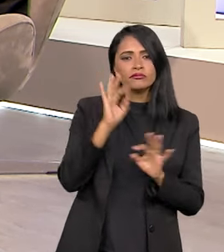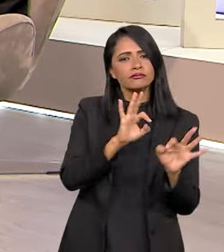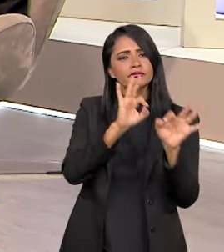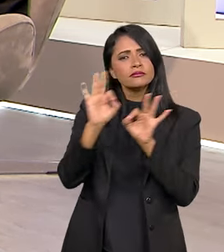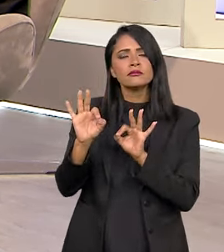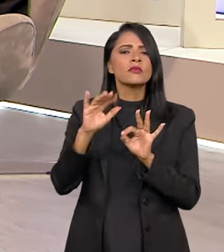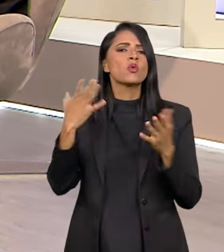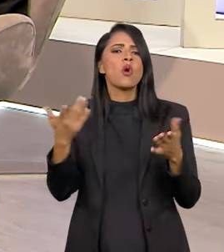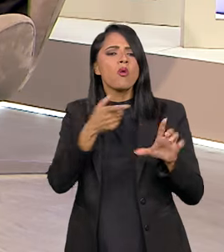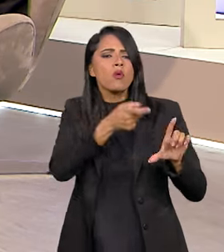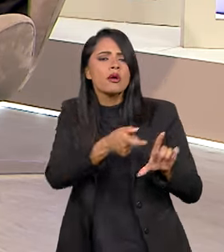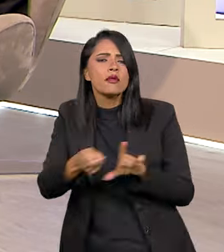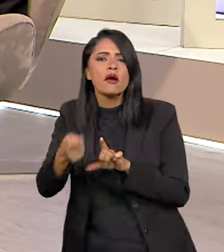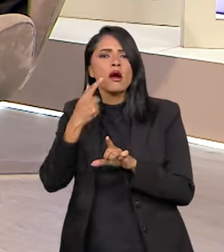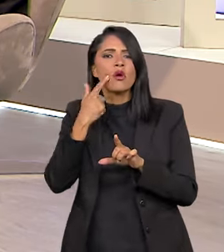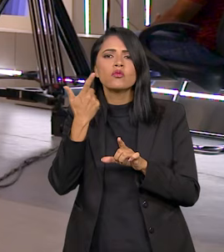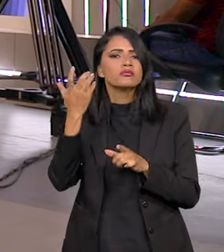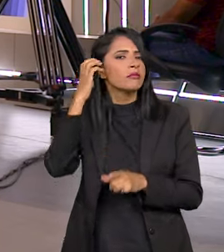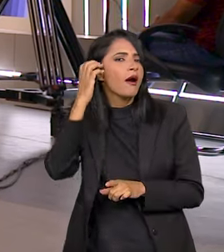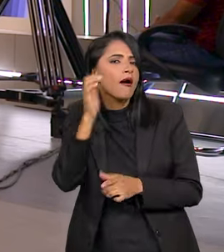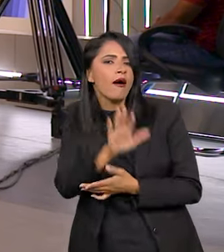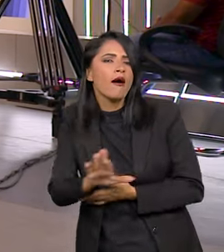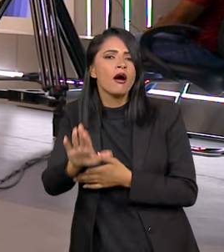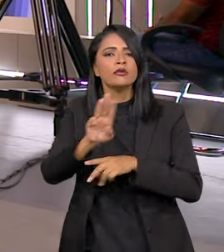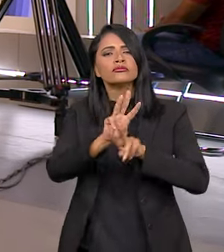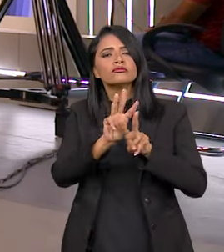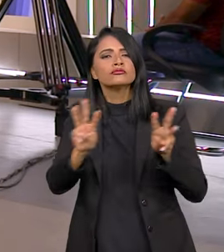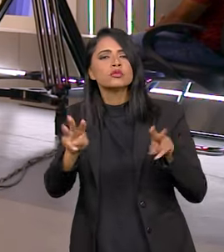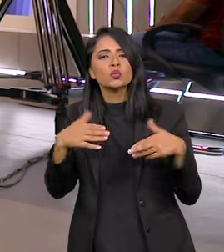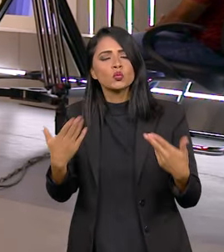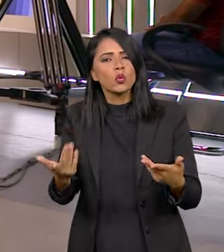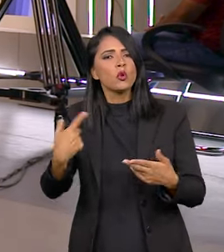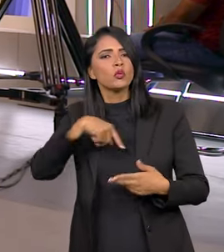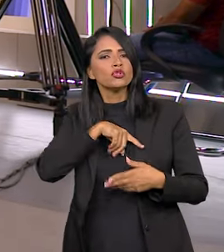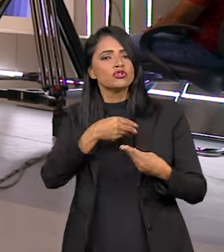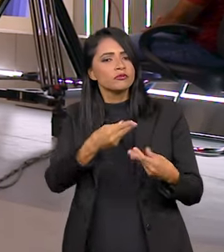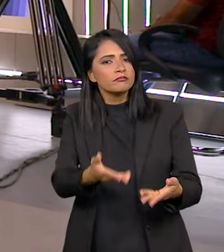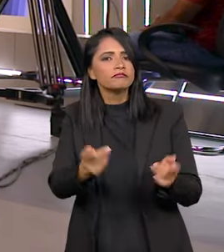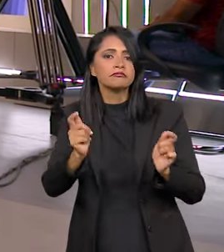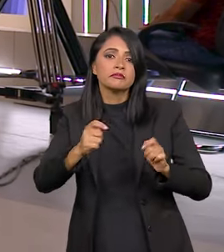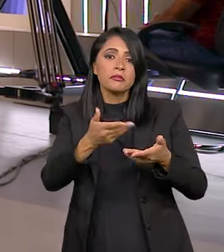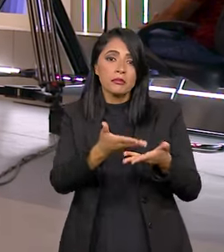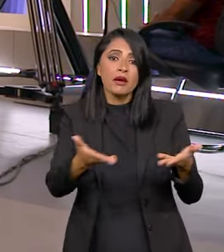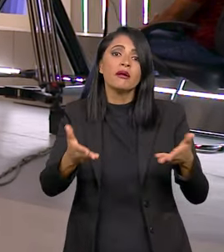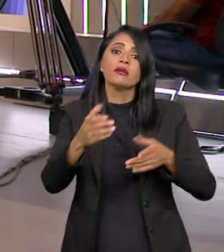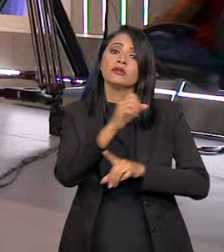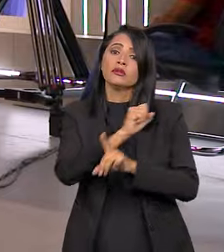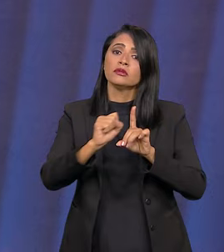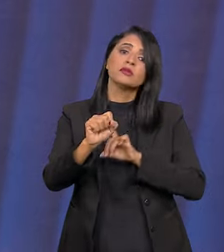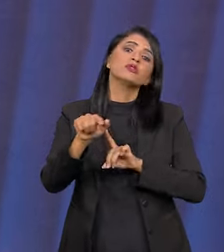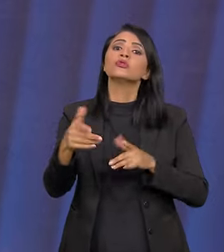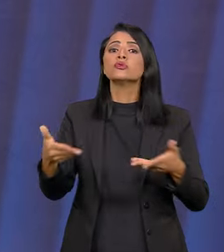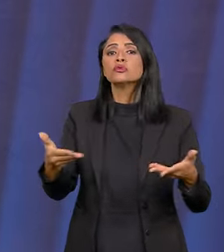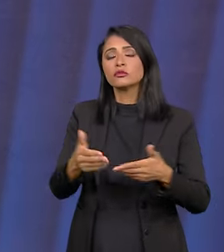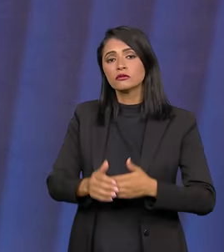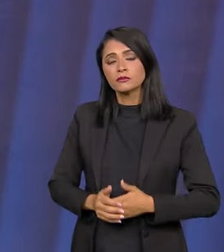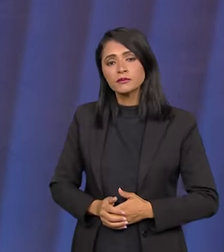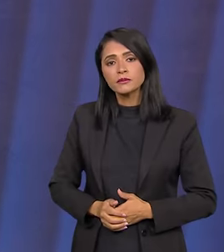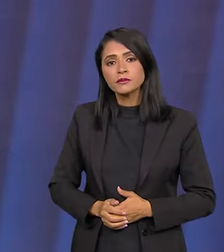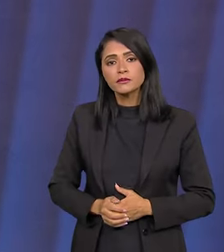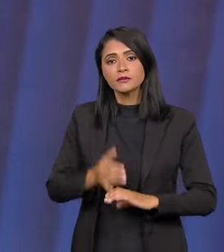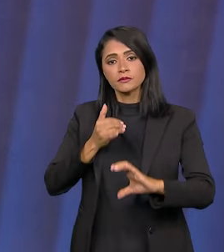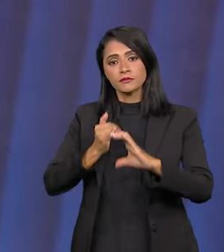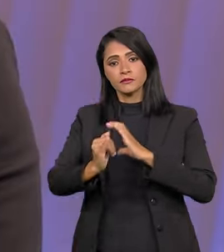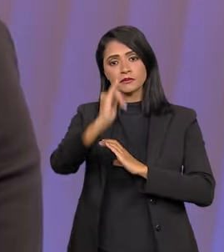para quem está nos assistindo, quais canais, quais emissoras de rádio, agência, o que nós oferecemos para a sociedade